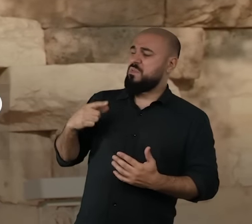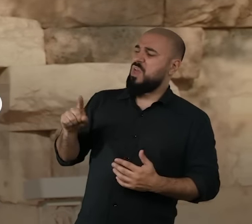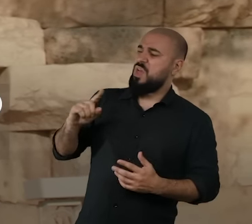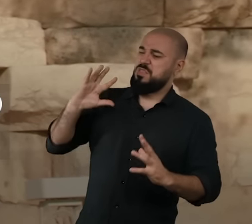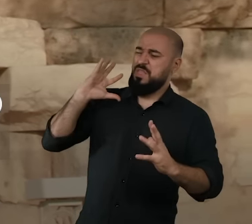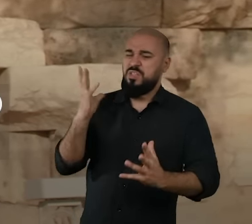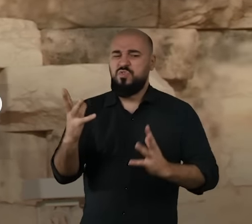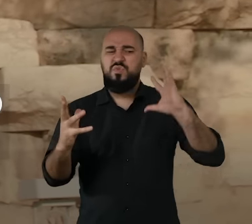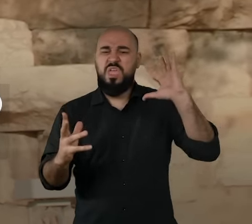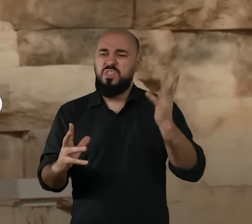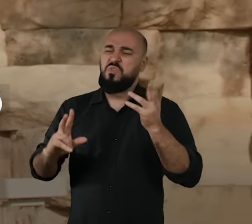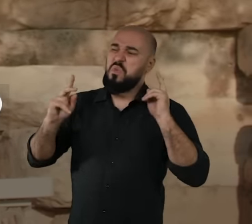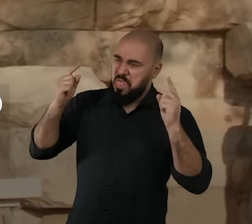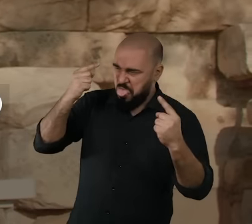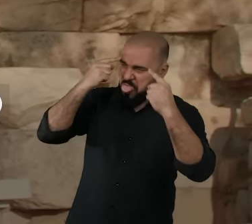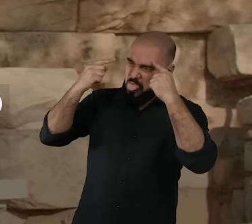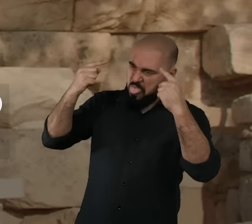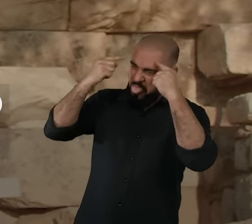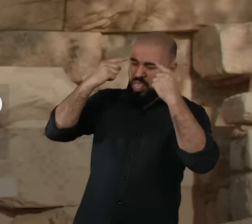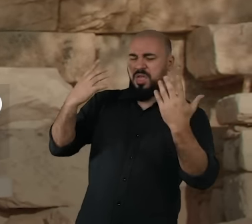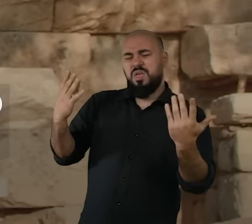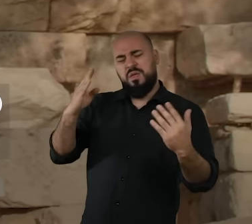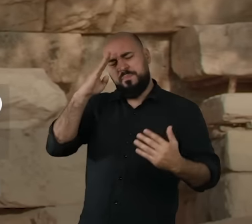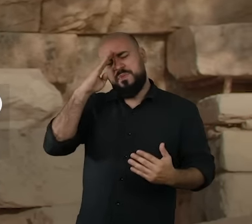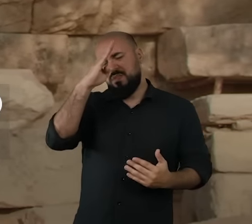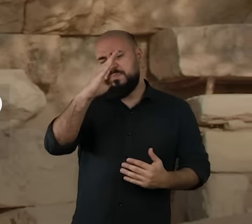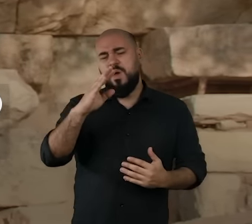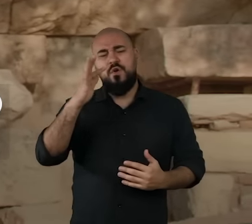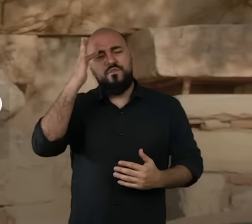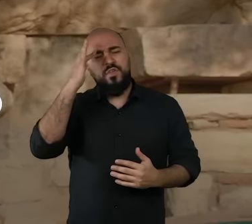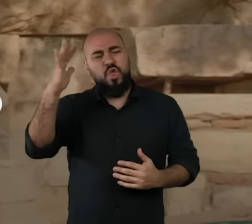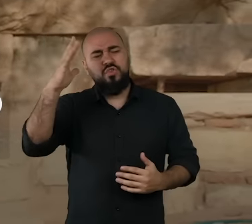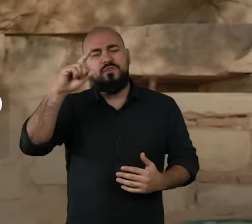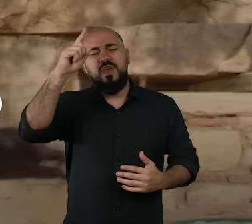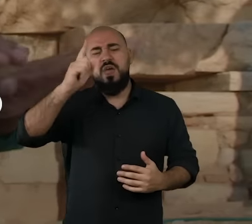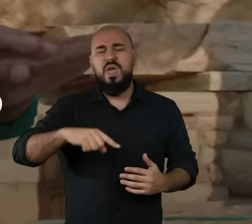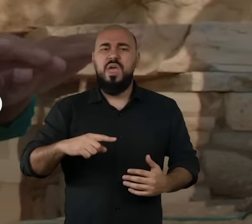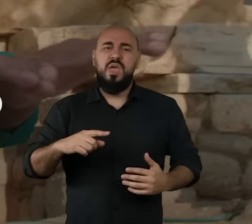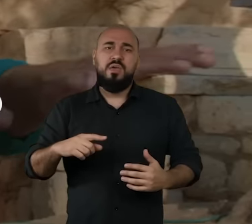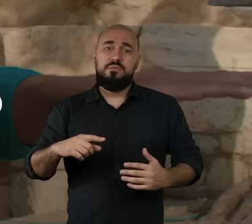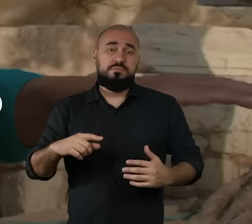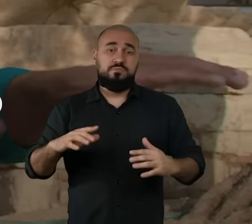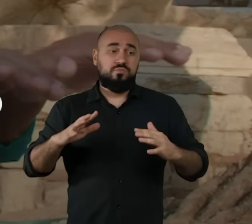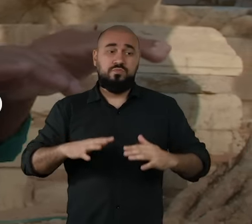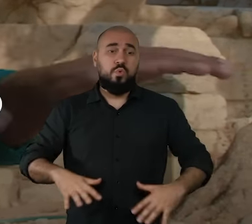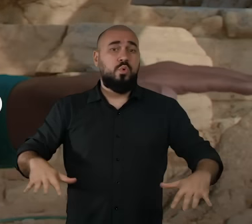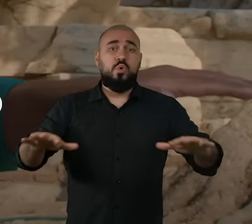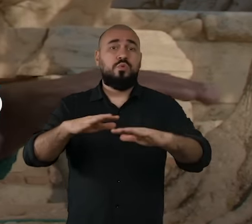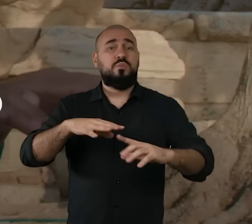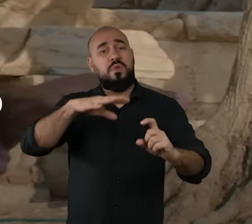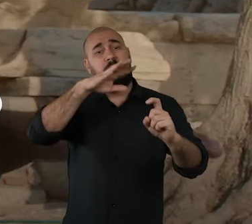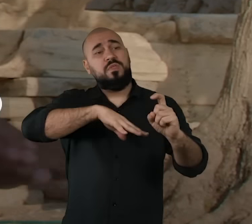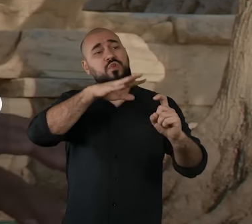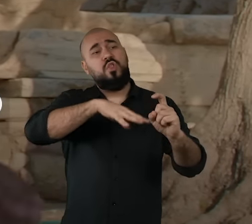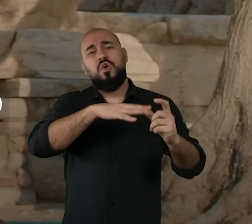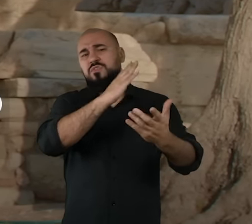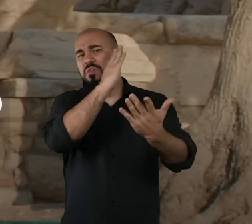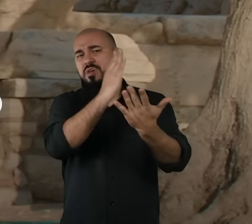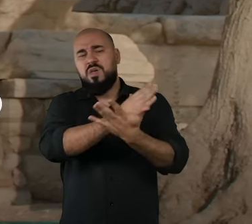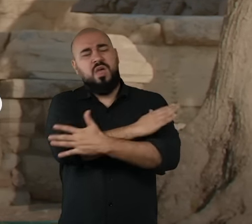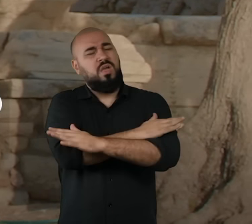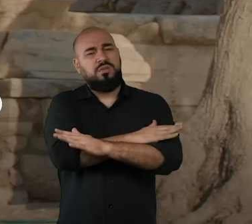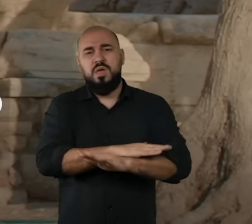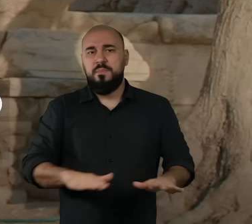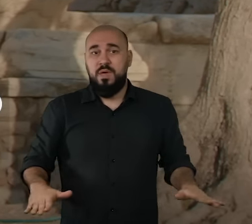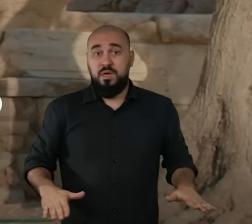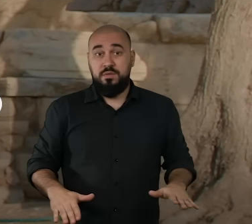tiveram concluído o principal intento da filosofia, que era acabar com a explicação mitológica da realidade.